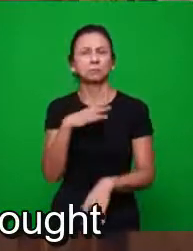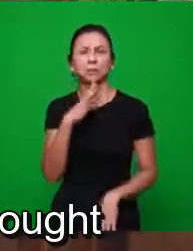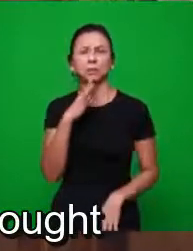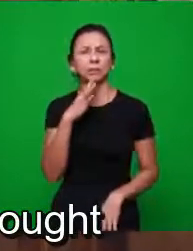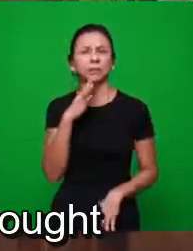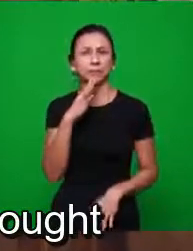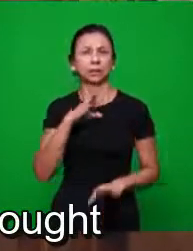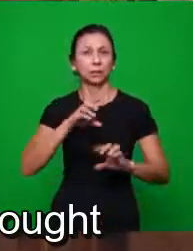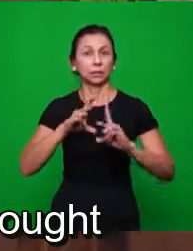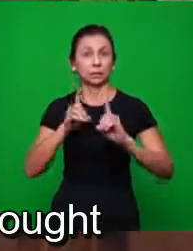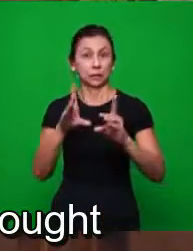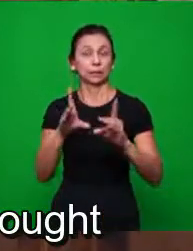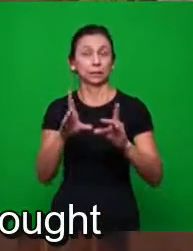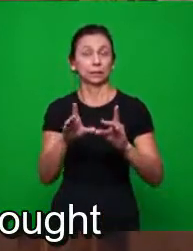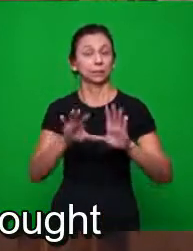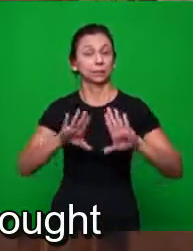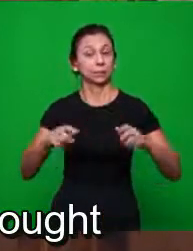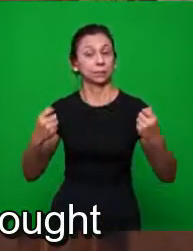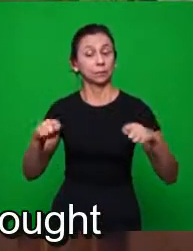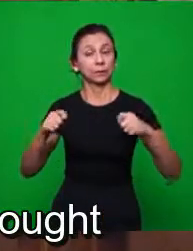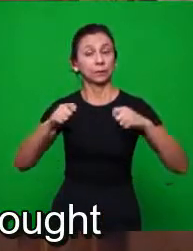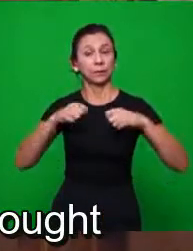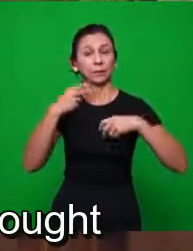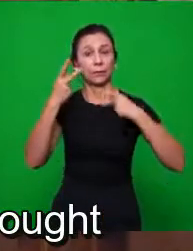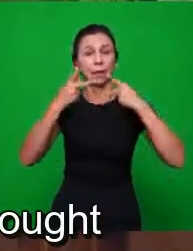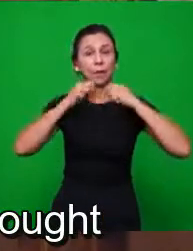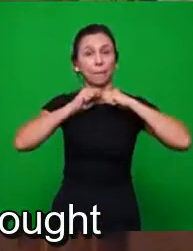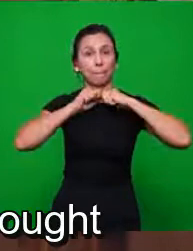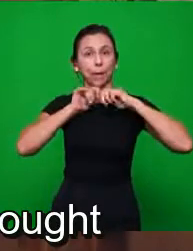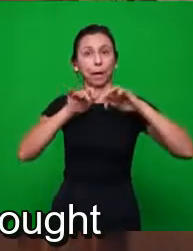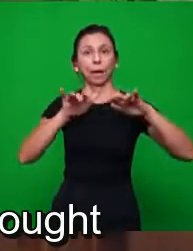ocorrências e o assunto